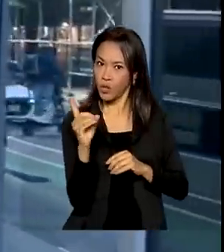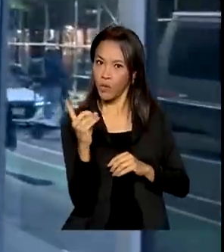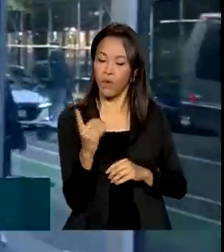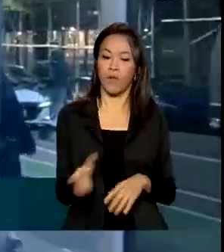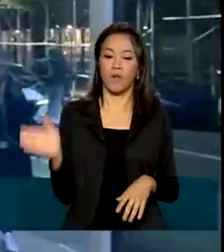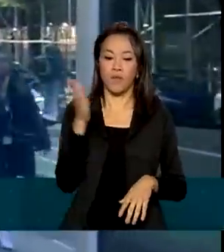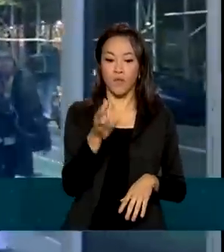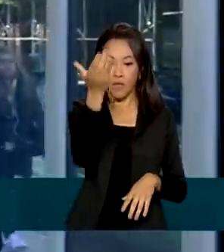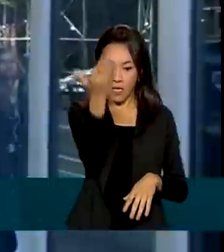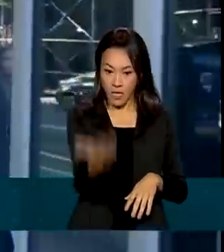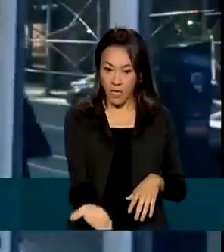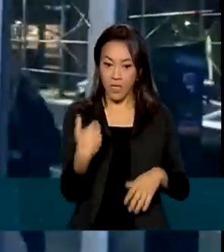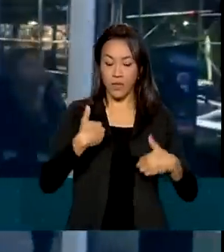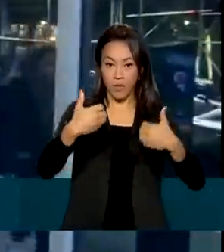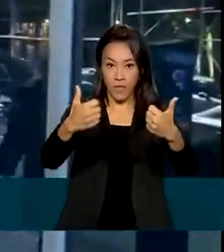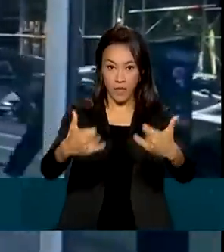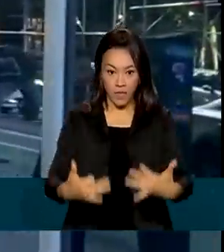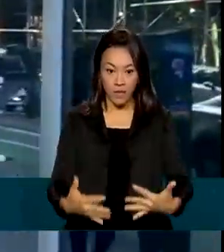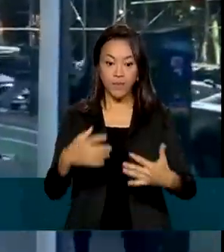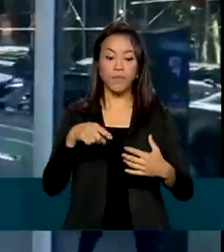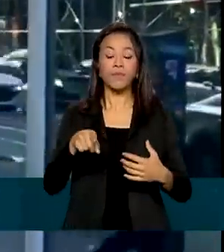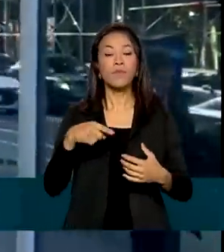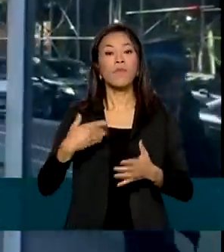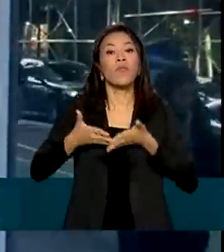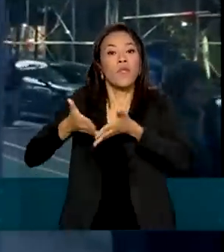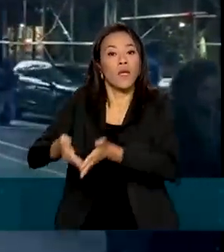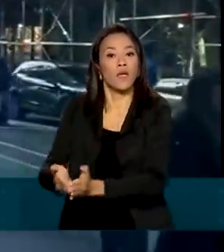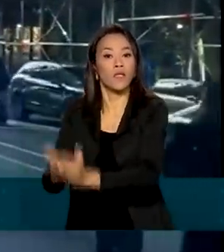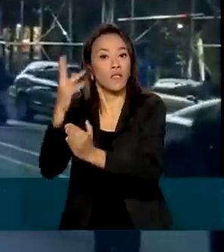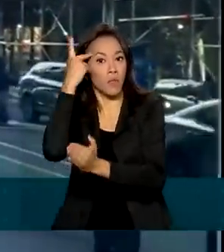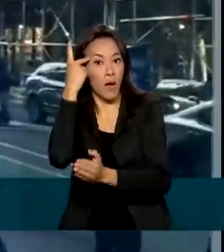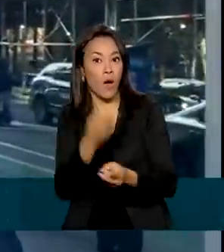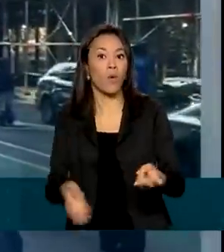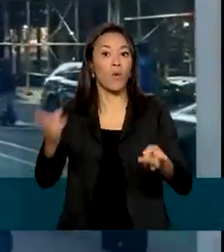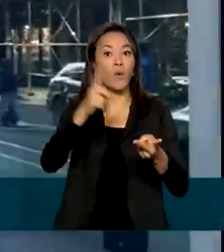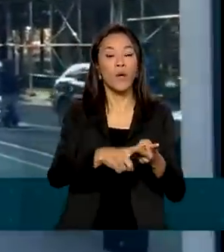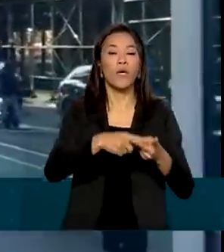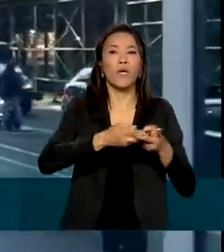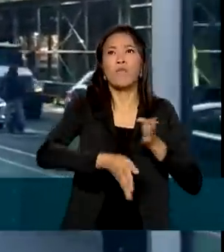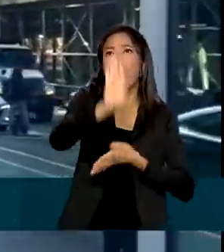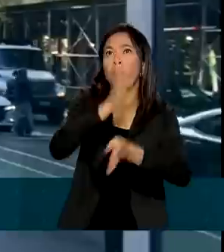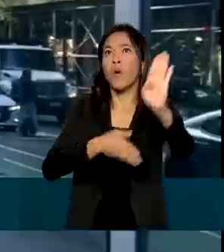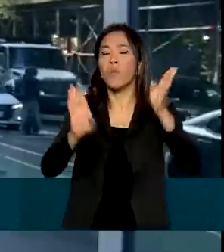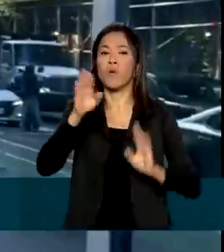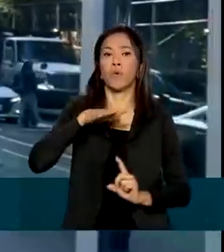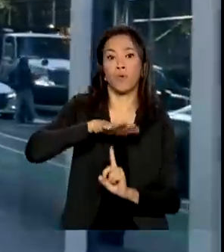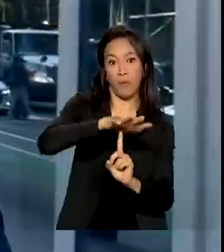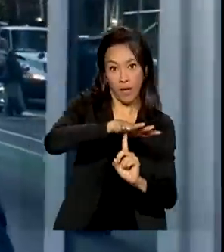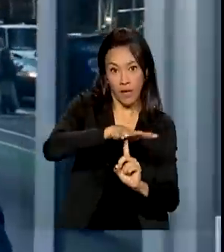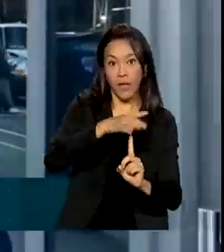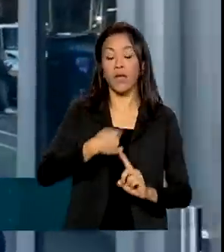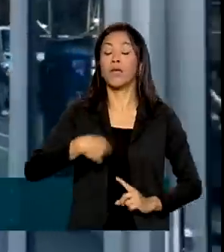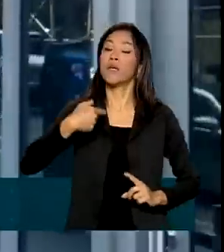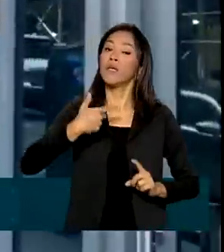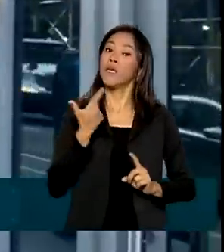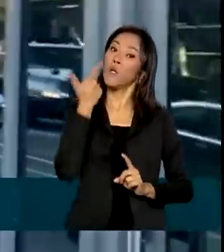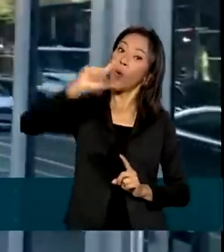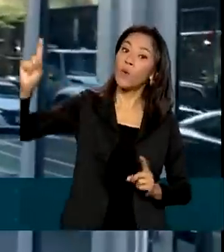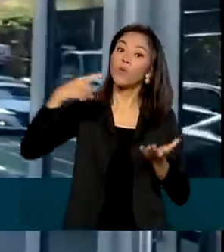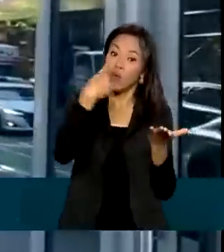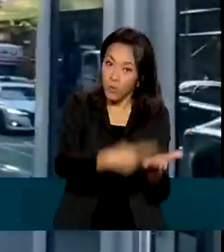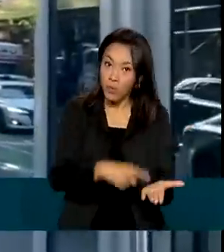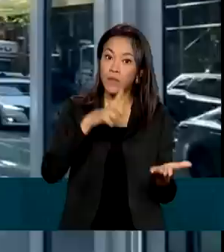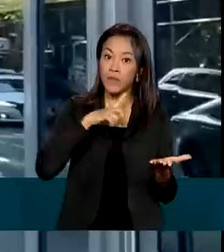o Porto de Santos, que vai apreciando também para a desestatização, e as rodovias paranaenses. Dentre outras agendas, eu destaco então a importância dessa